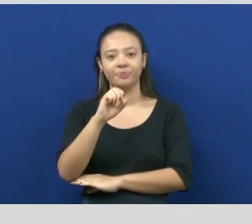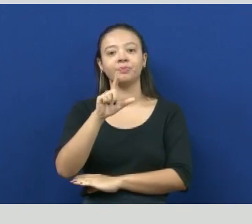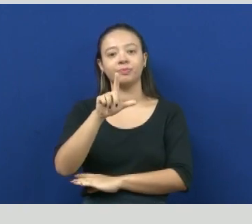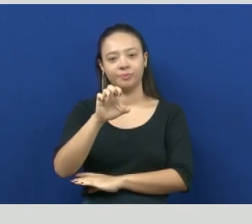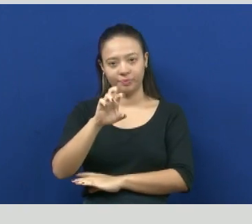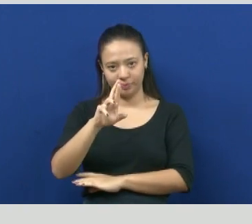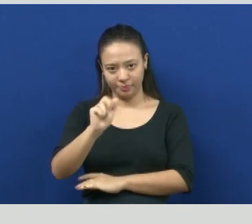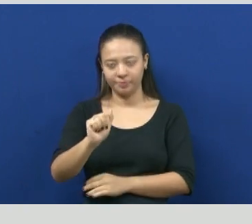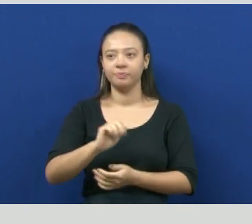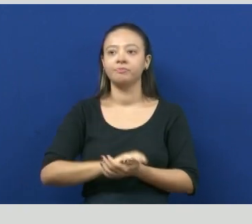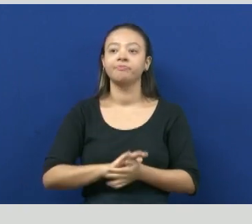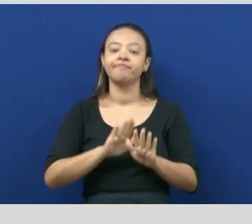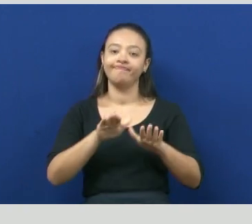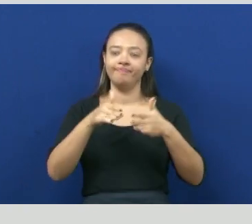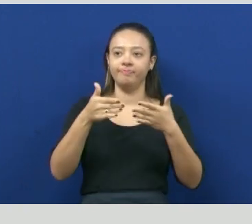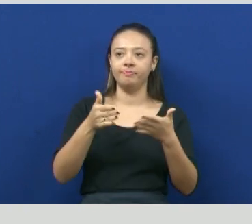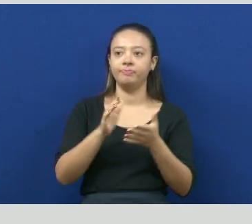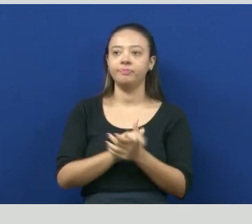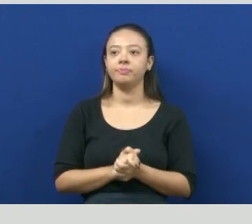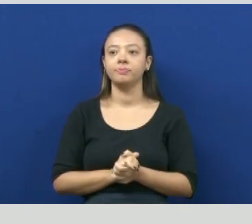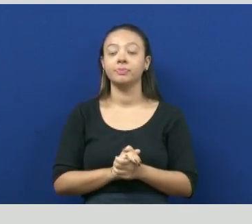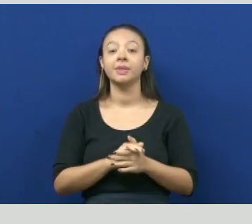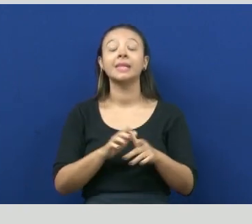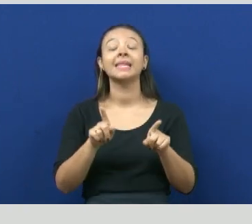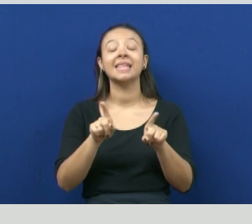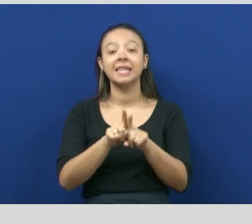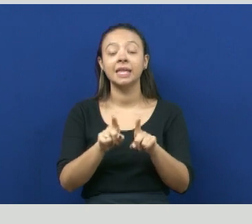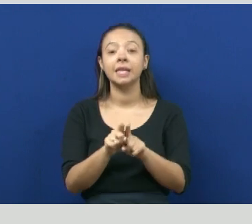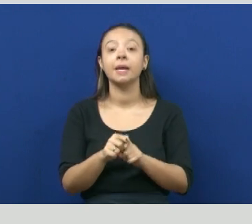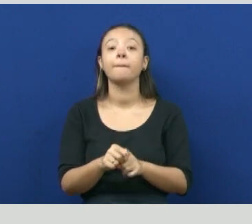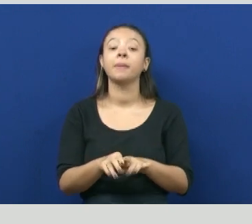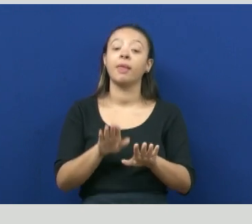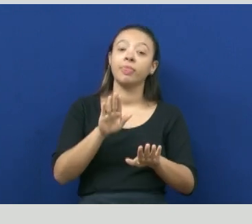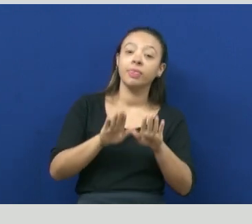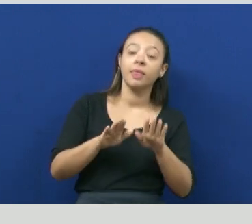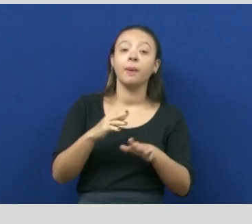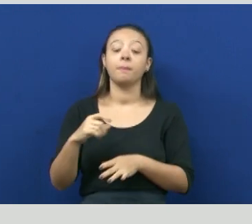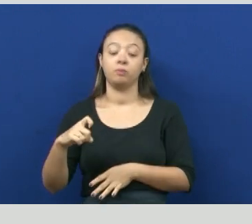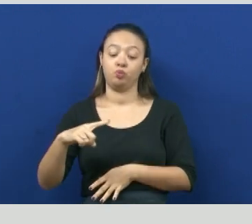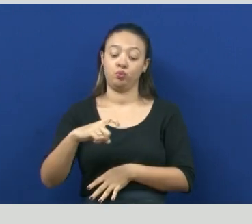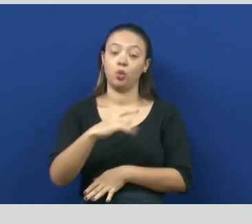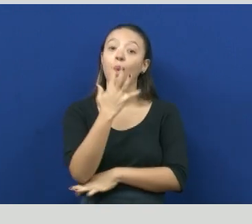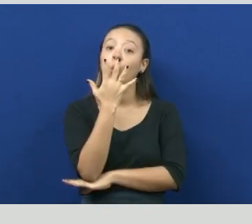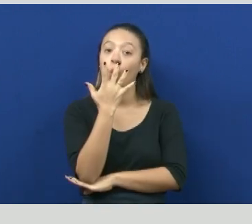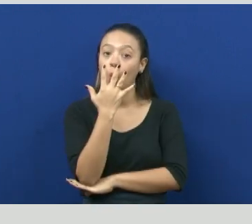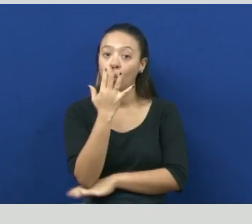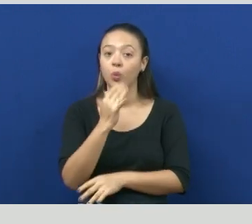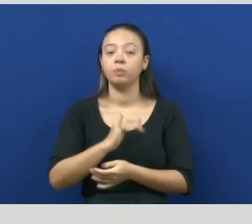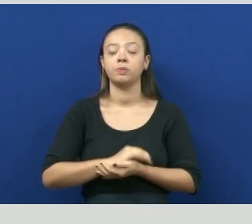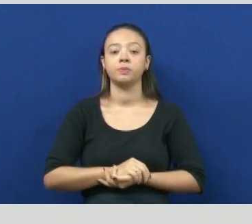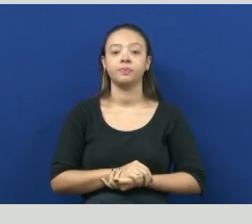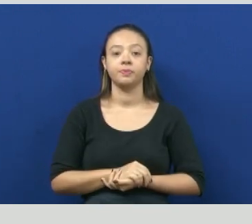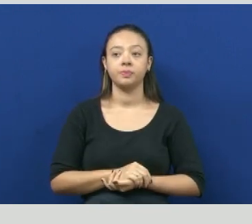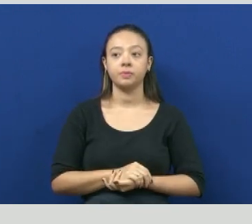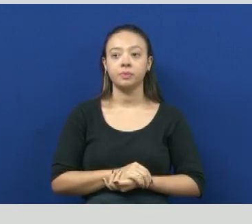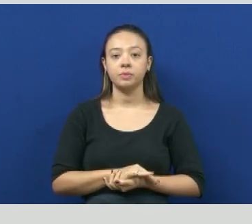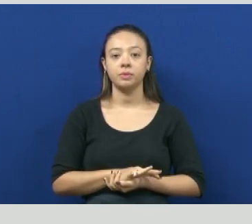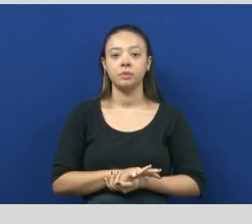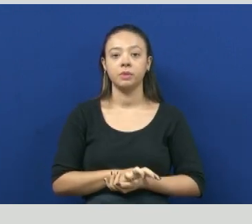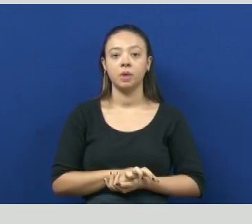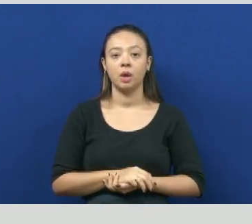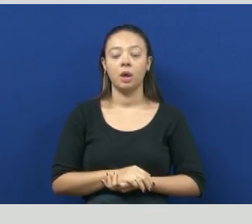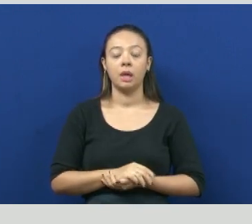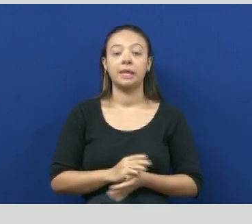Bom, conforme a coloração da bactéria em um